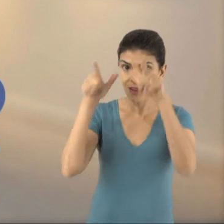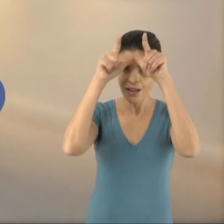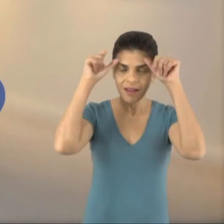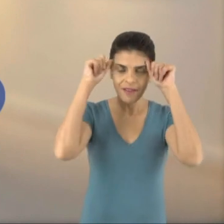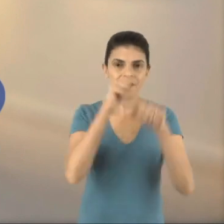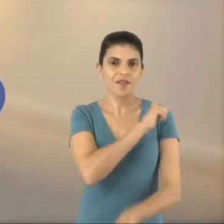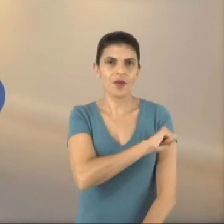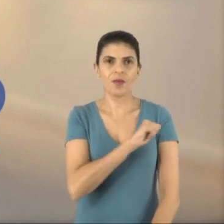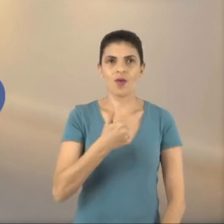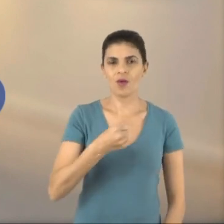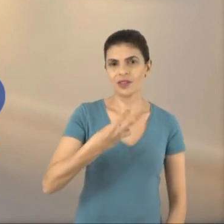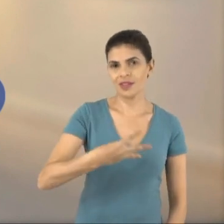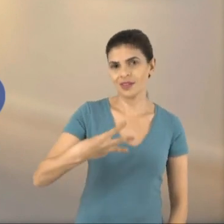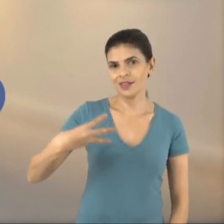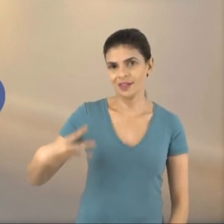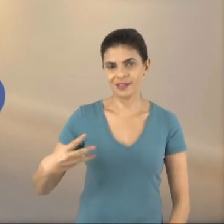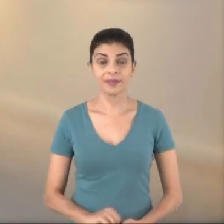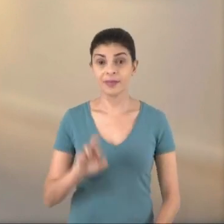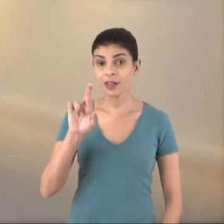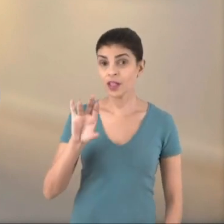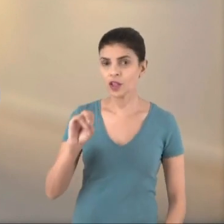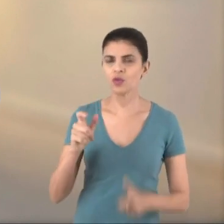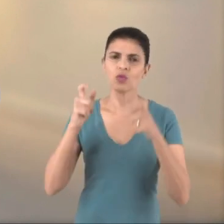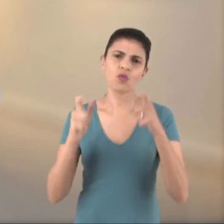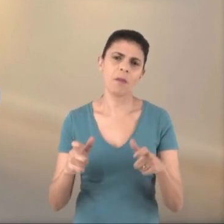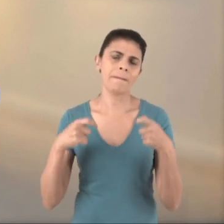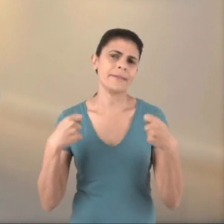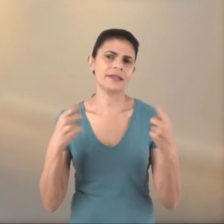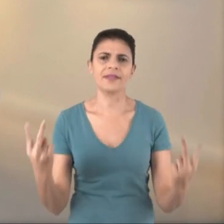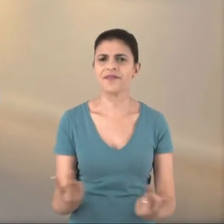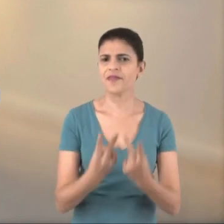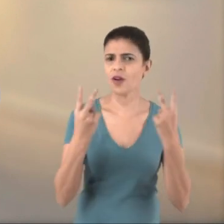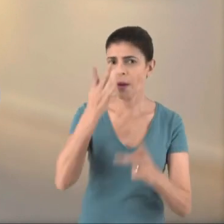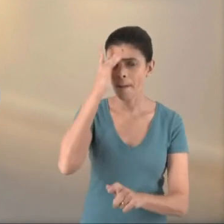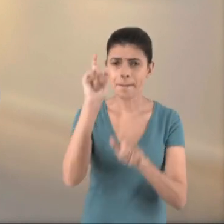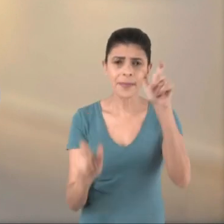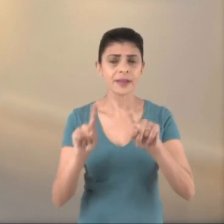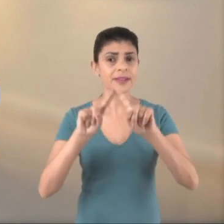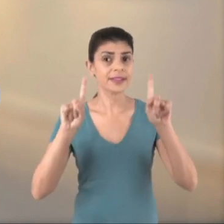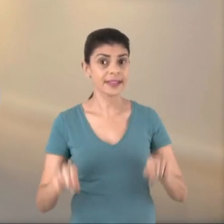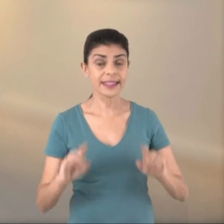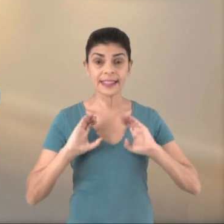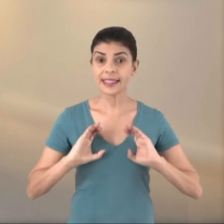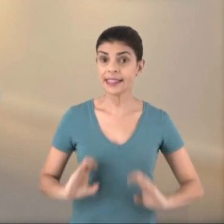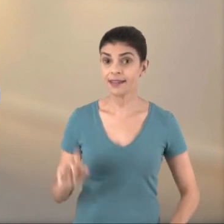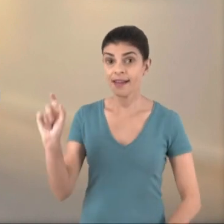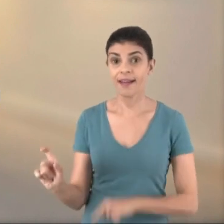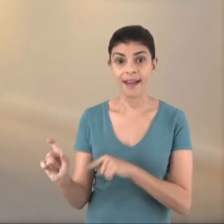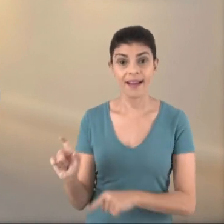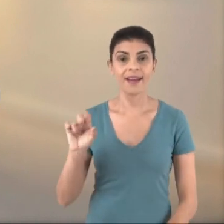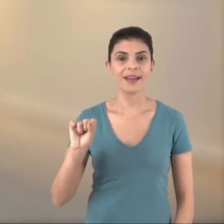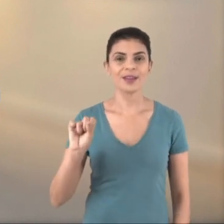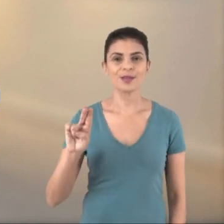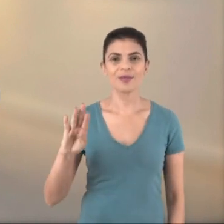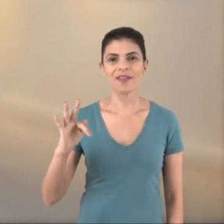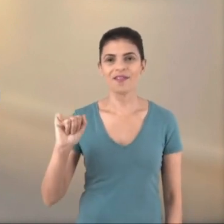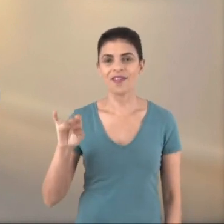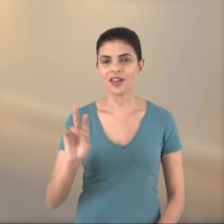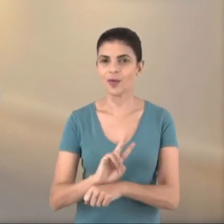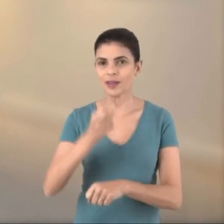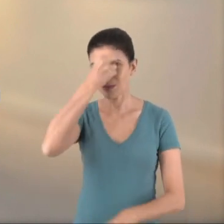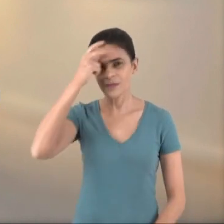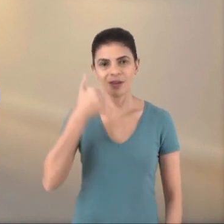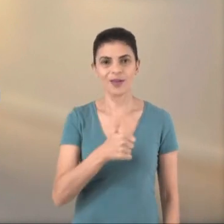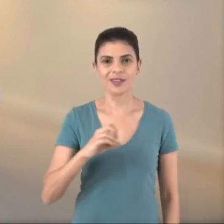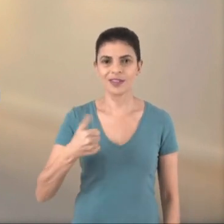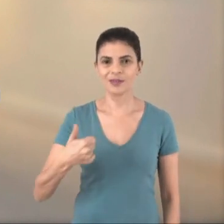Luciana Rosa, estadual 11-3-3-3. O Rio merece o melhor. Valorização das forças, servidores e cidadãs. Eu sou a Subfátima,